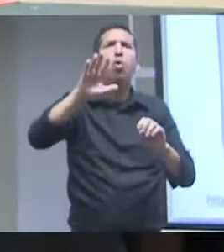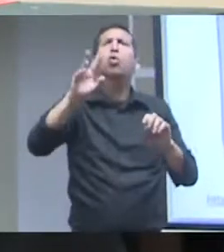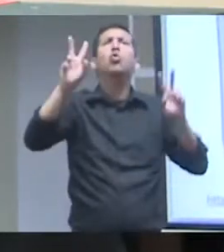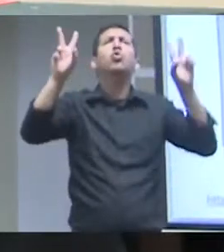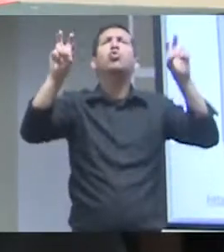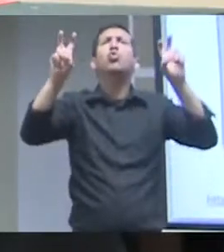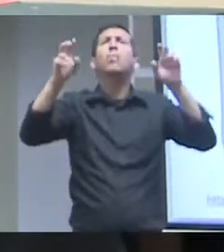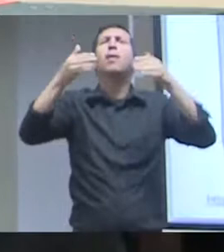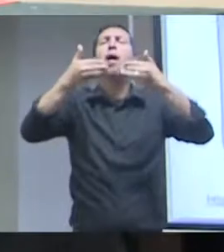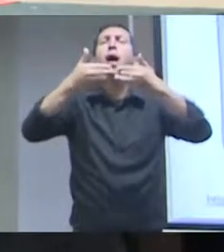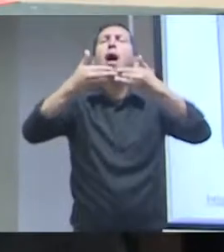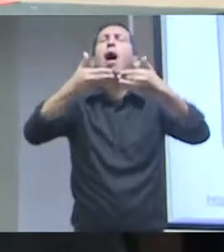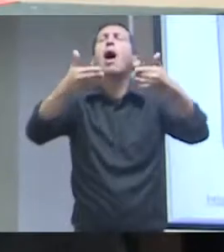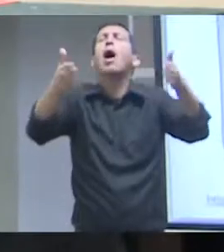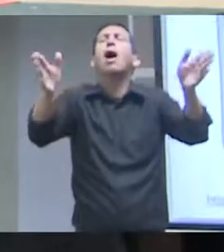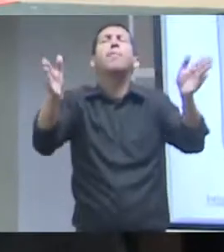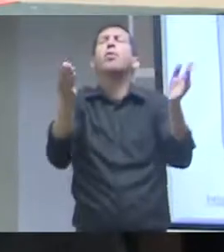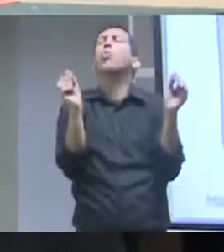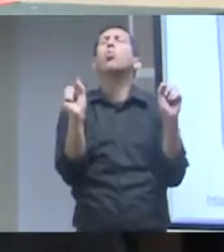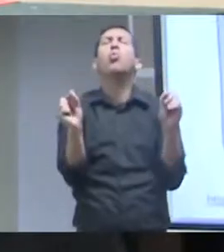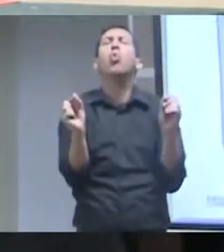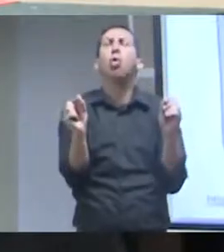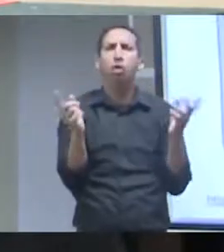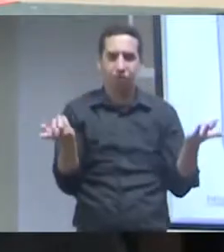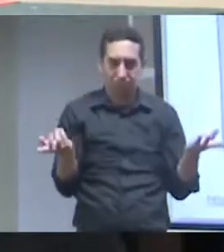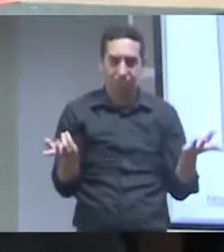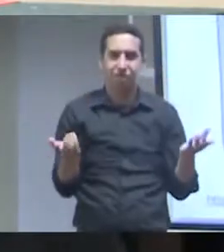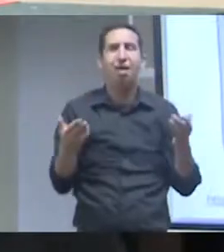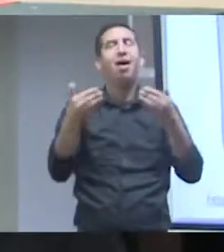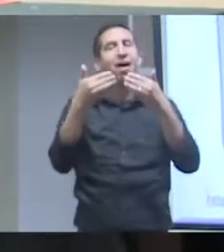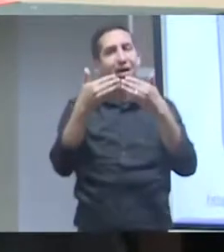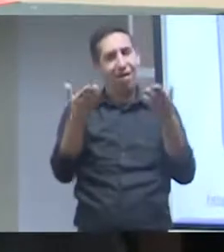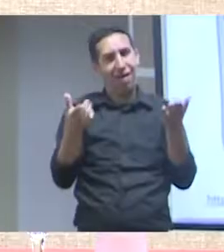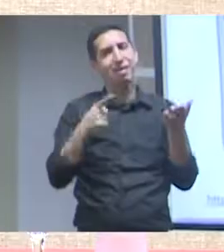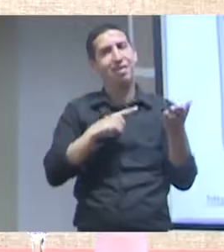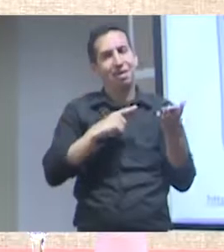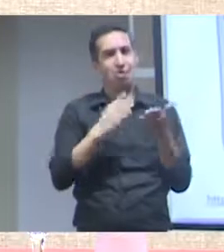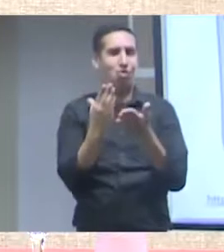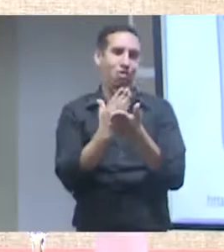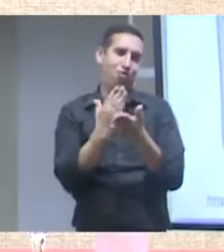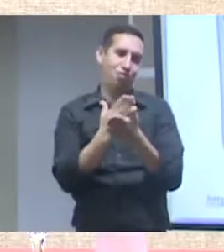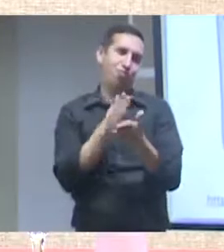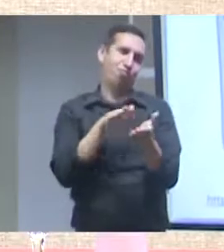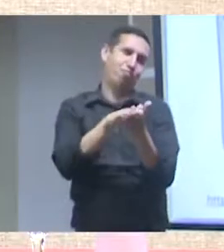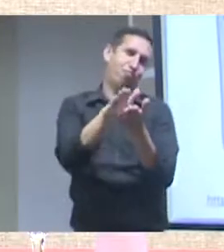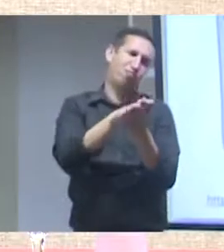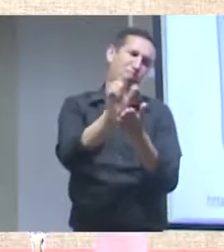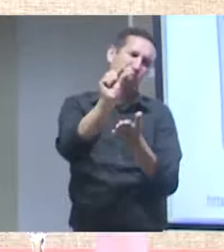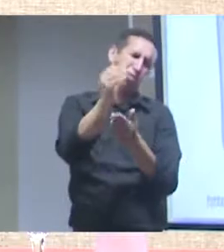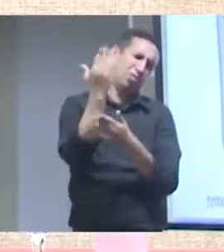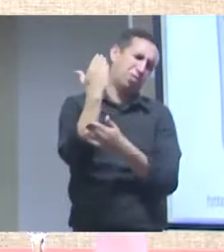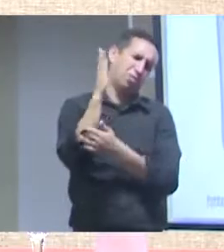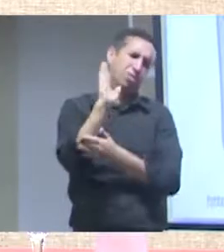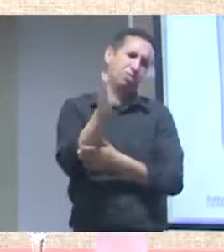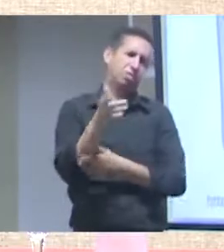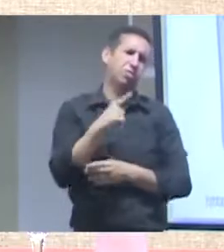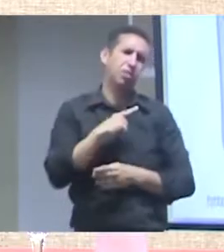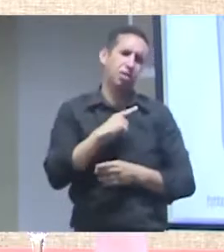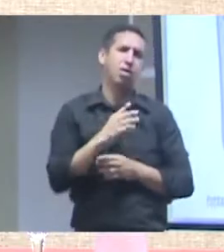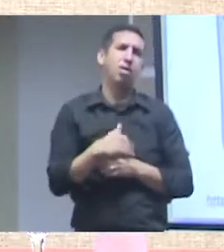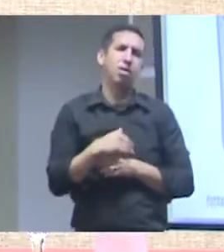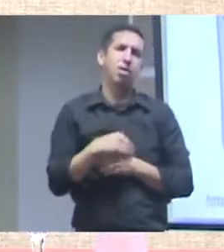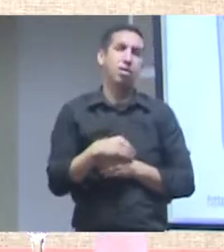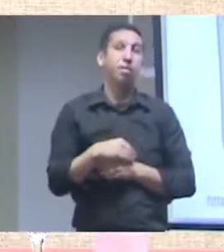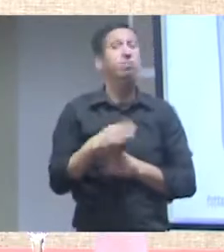conhecimento. Tem um livro que foi publicado agora recentemente, evidentemente, que está em acesso aberto, onde